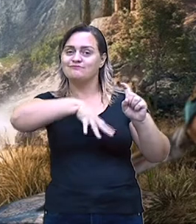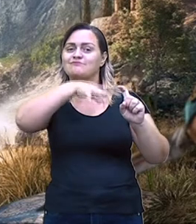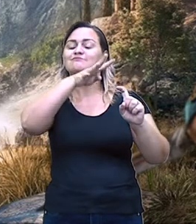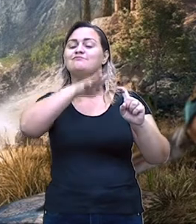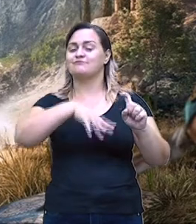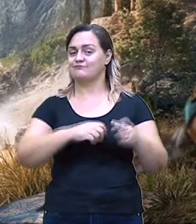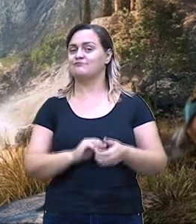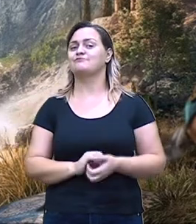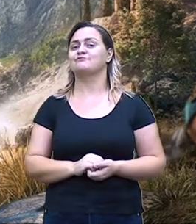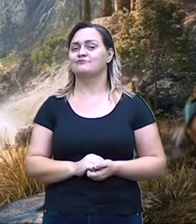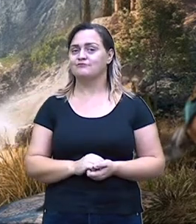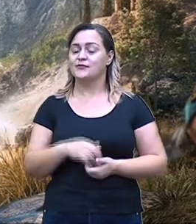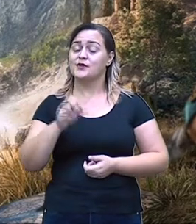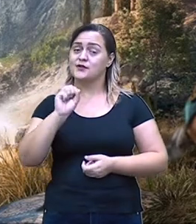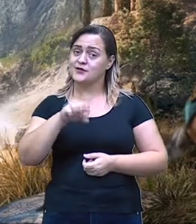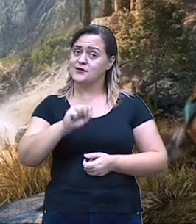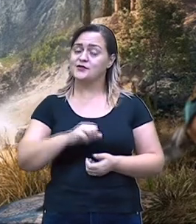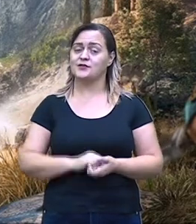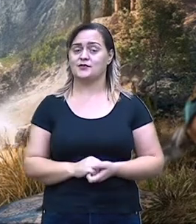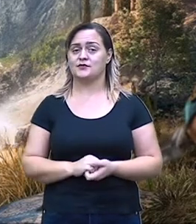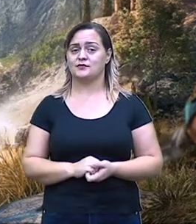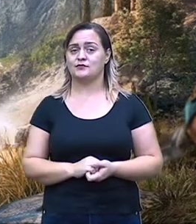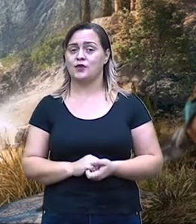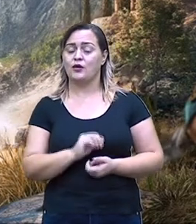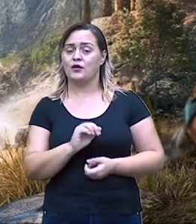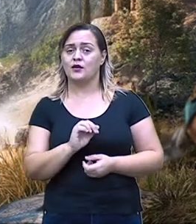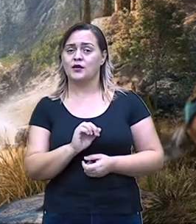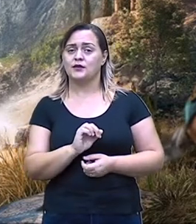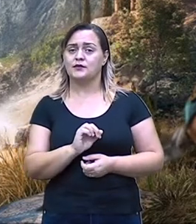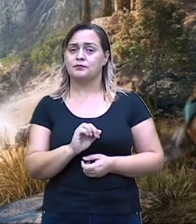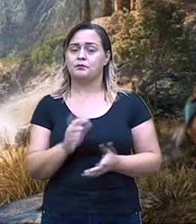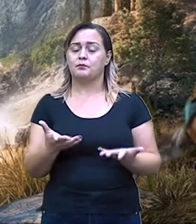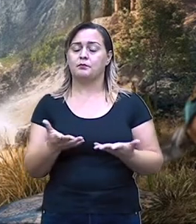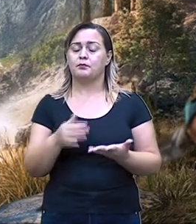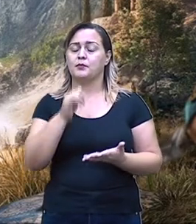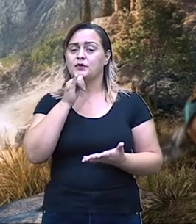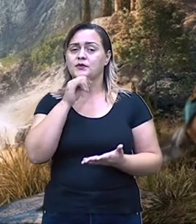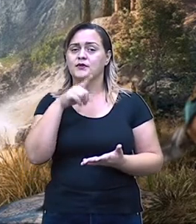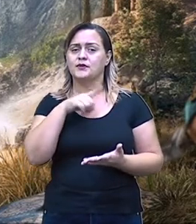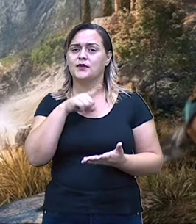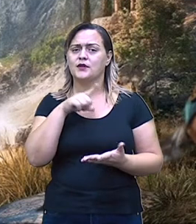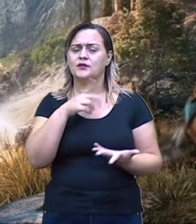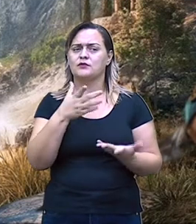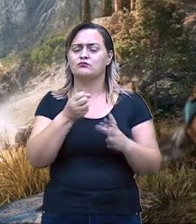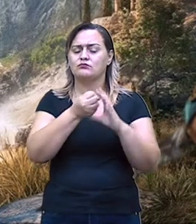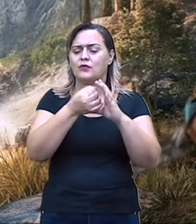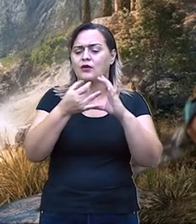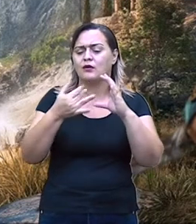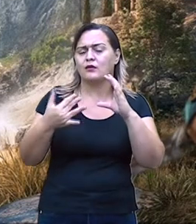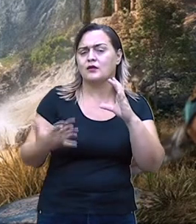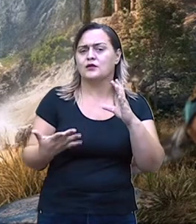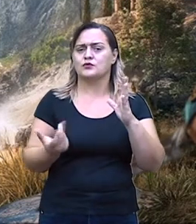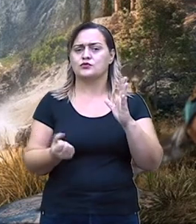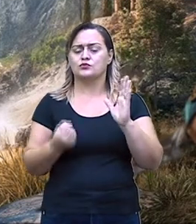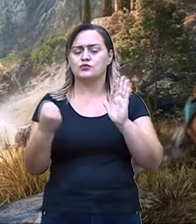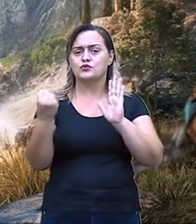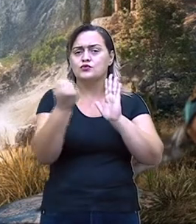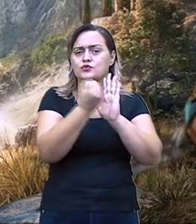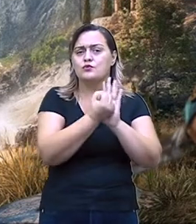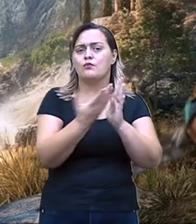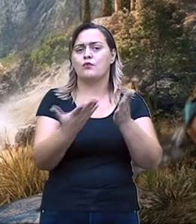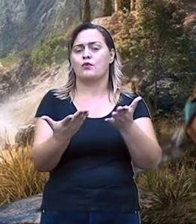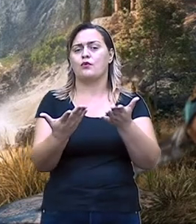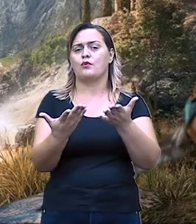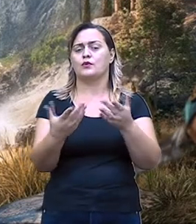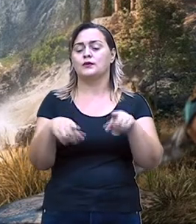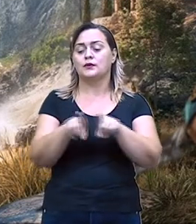importante, né? Para determinada cultura. Os mitos, eles têm caráter simbólico e didático. Isso. Trazem essa